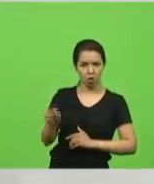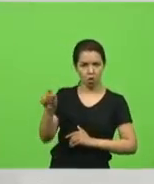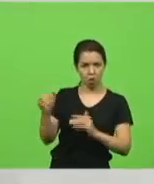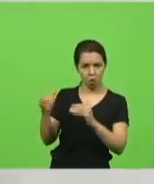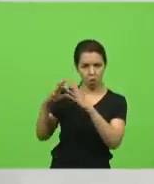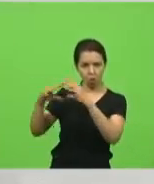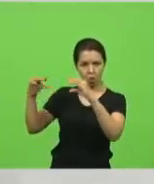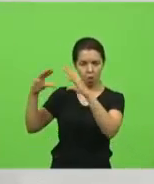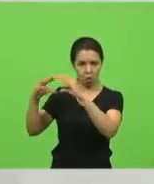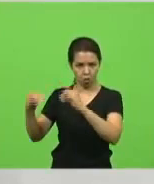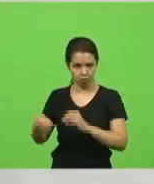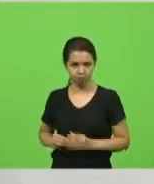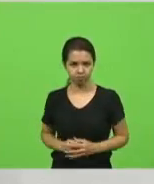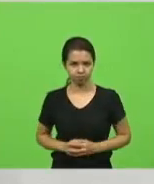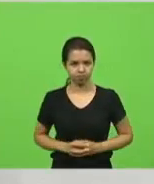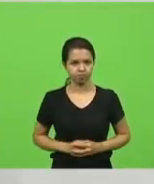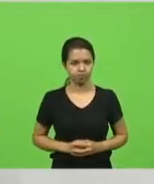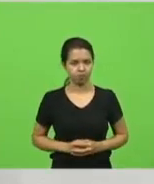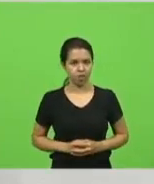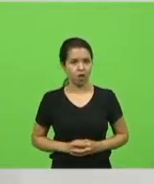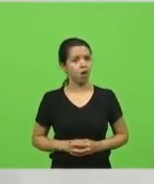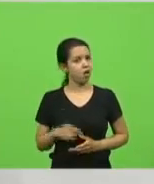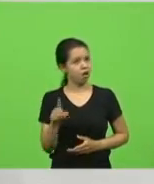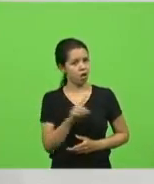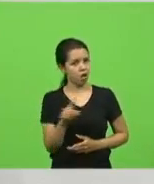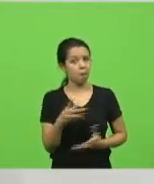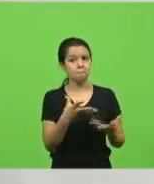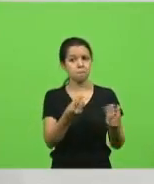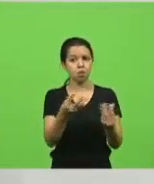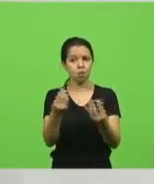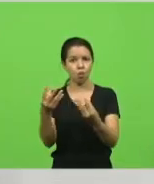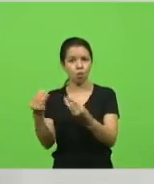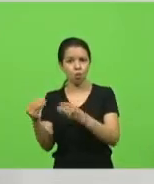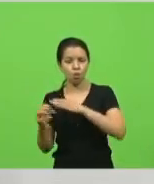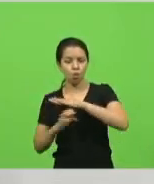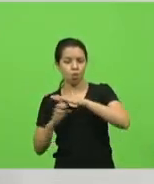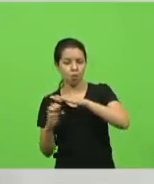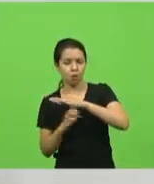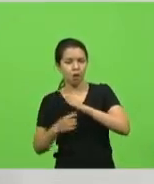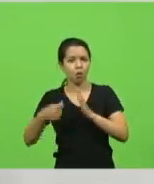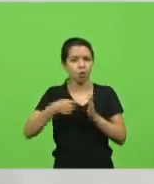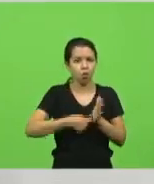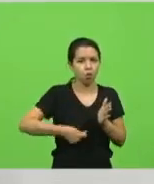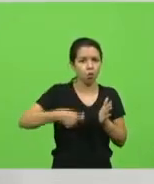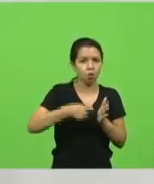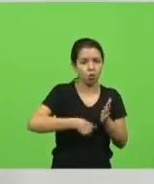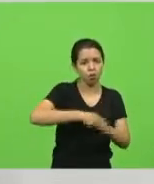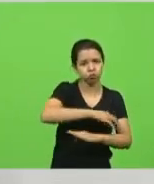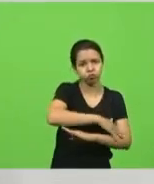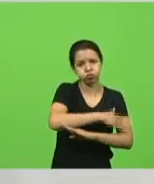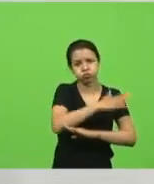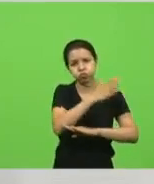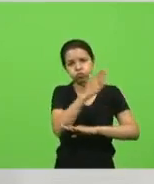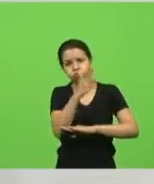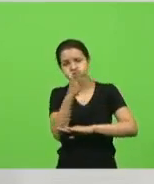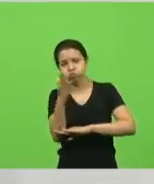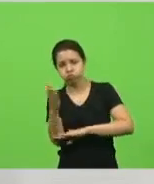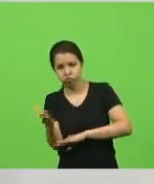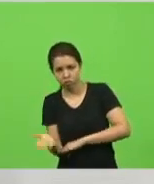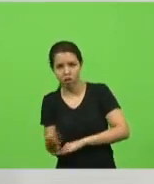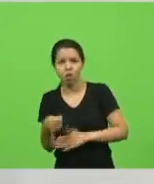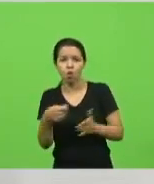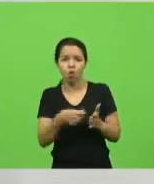Foi por que muitos e muitos empresários lutaram dia e outurnamente, muitos e muitos comerciantes lutaram dia e